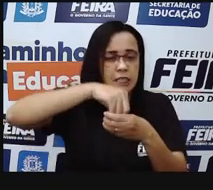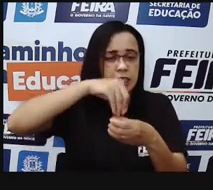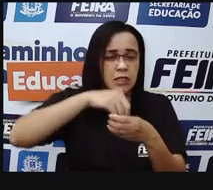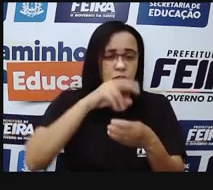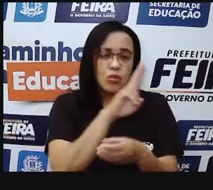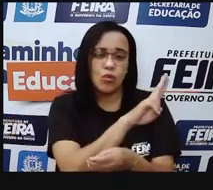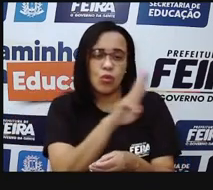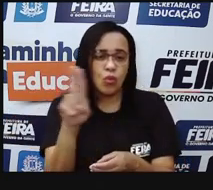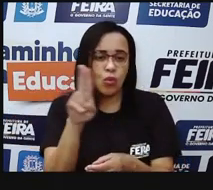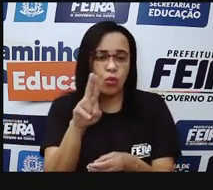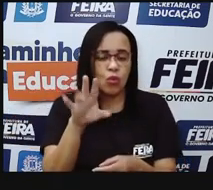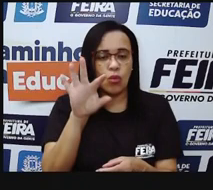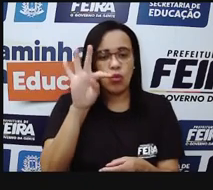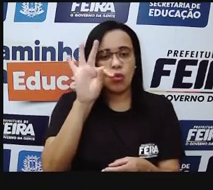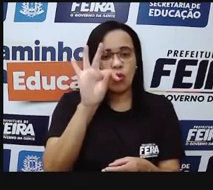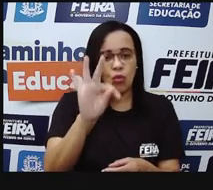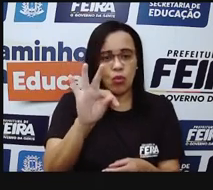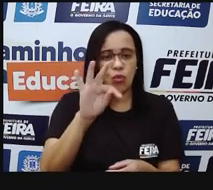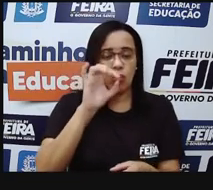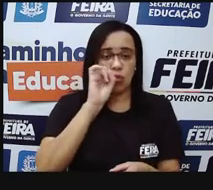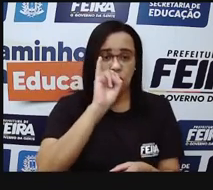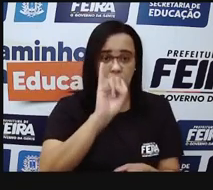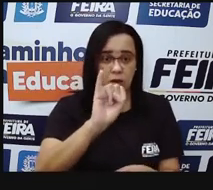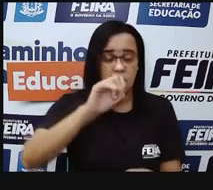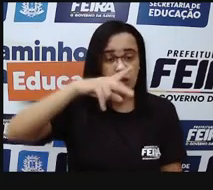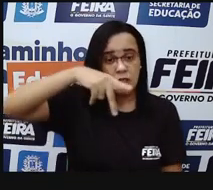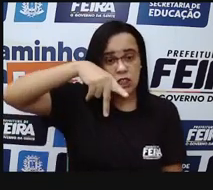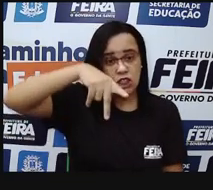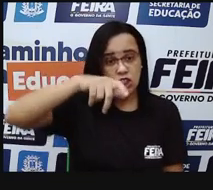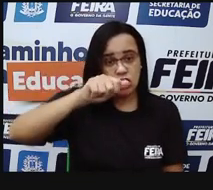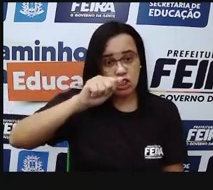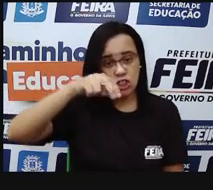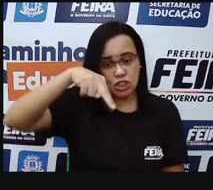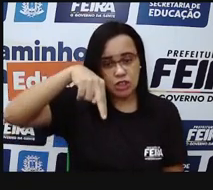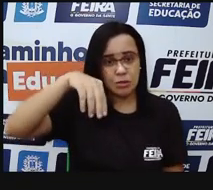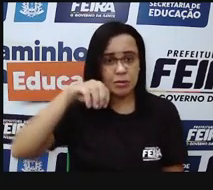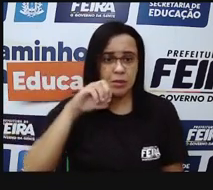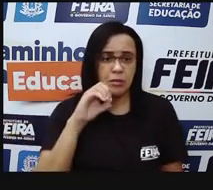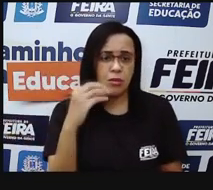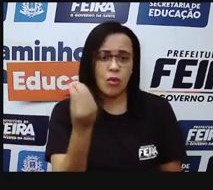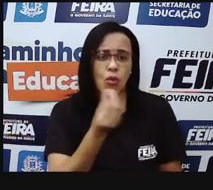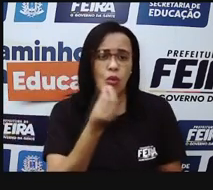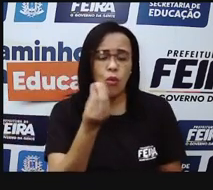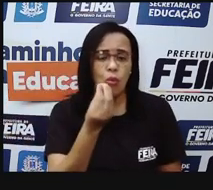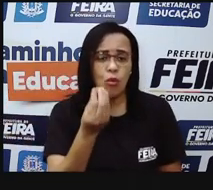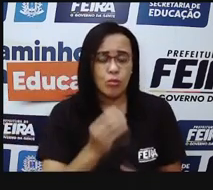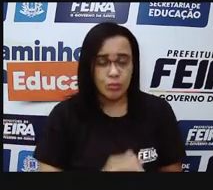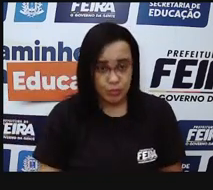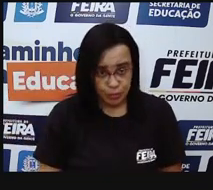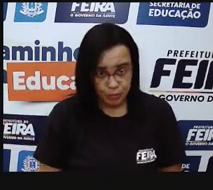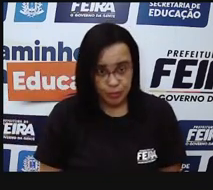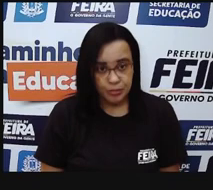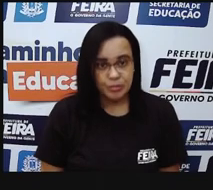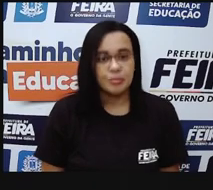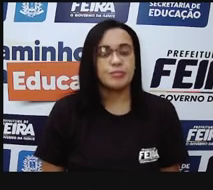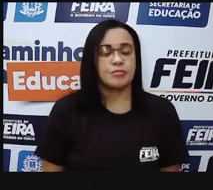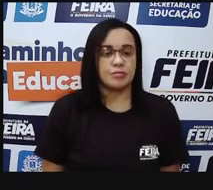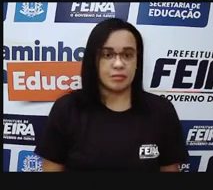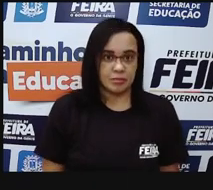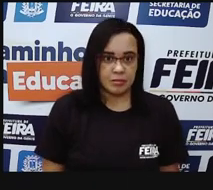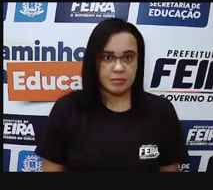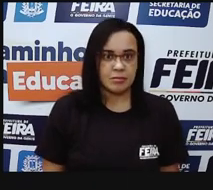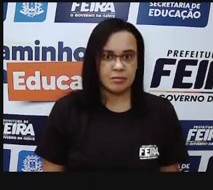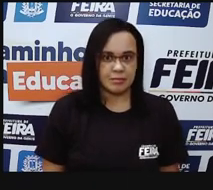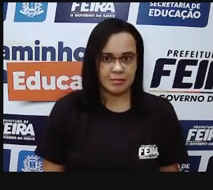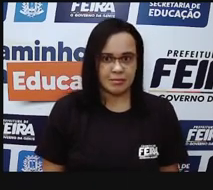essa membrana tem-se, por exemplo, um pandeiro, certo? Imagina o tífano como um pandeiro. Quando